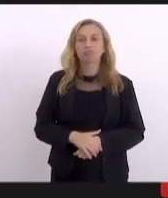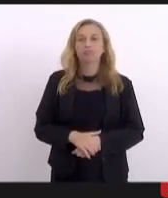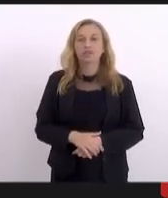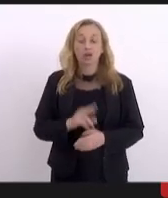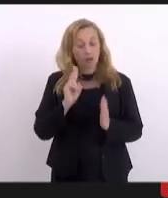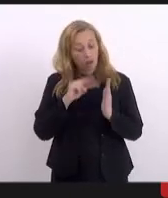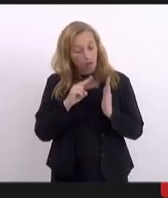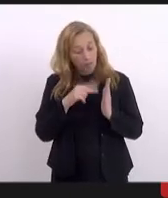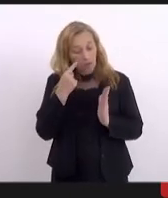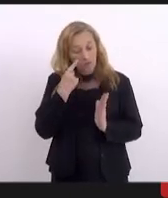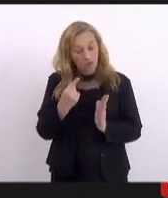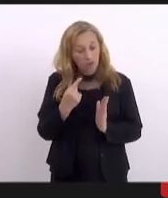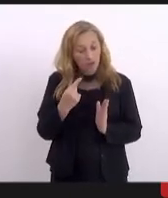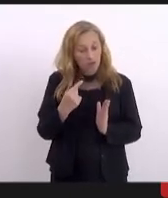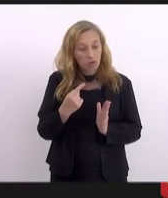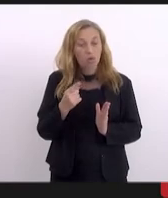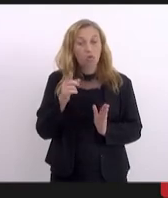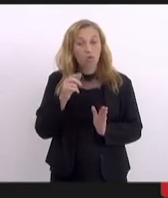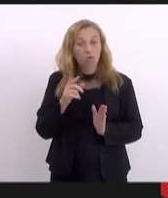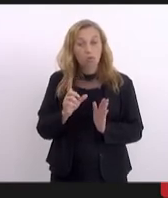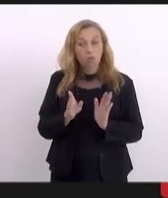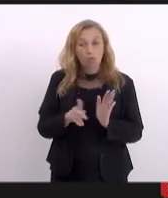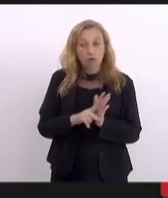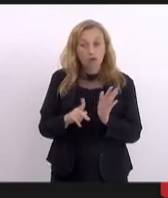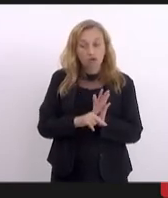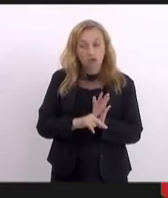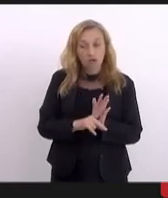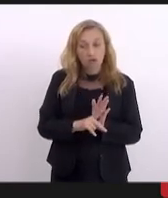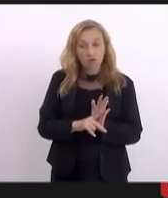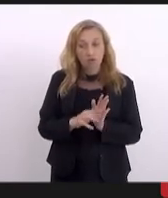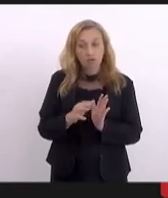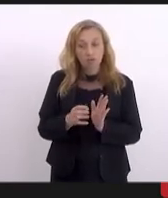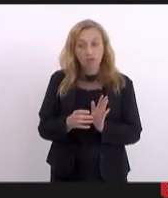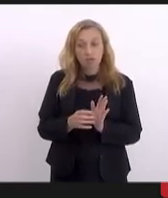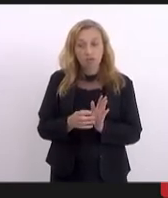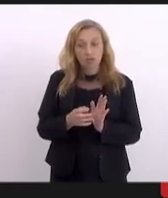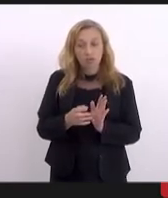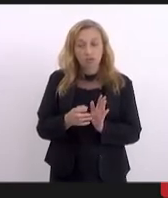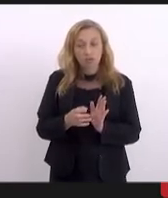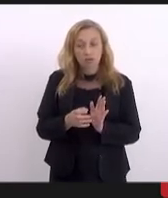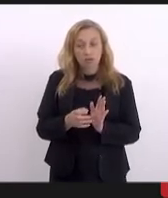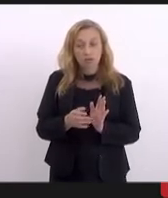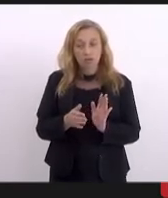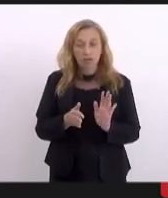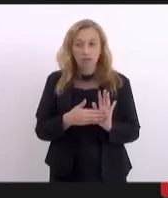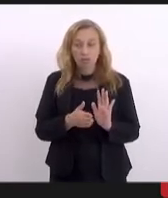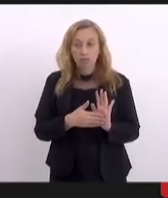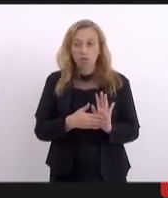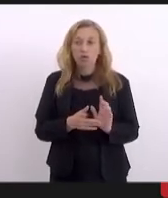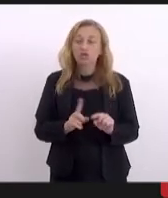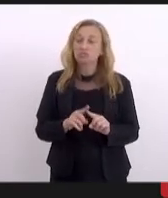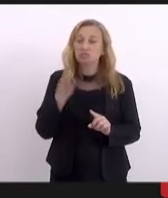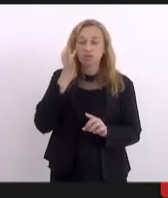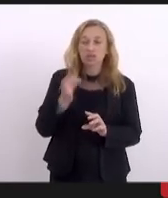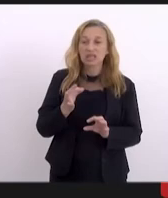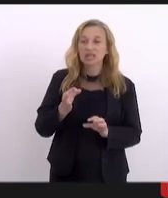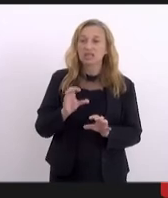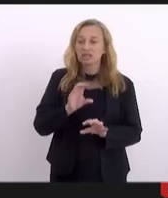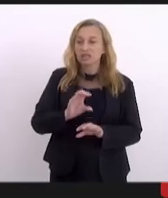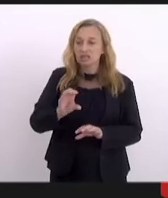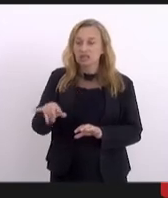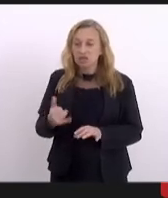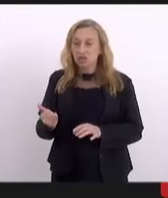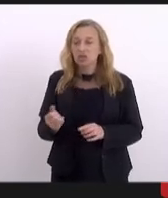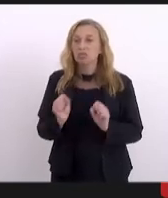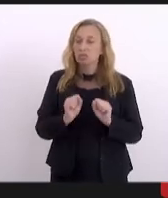precisa ler para ver o que ele está abordando, porque não sei se a CCJ a gente poderia estar tratando